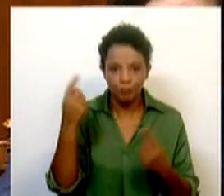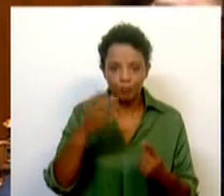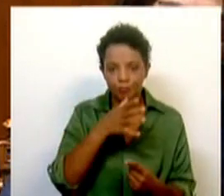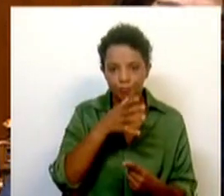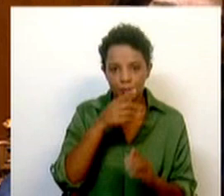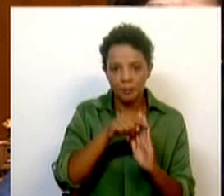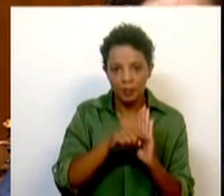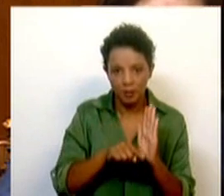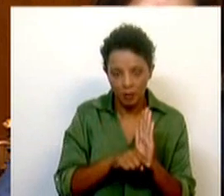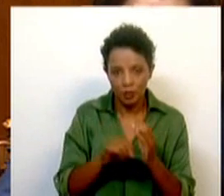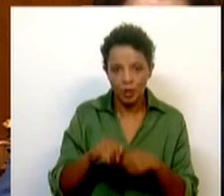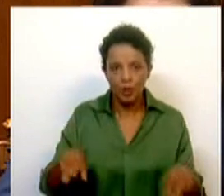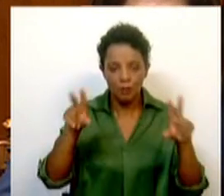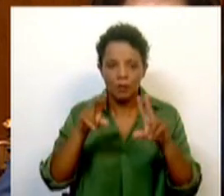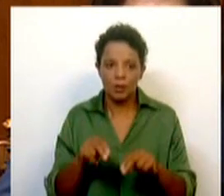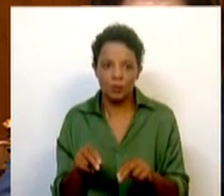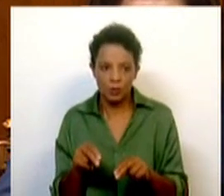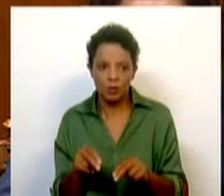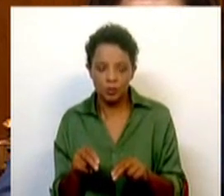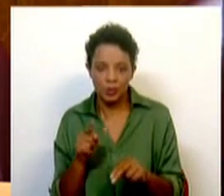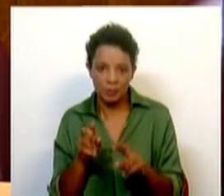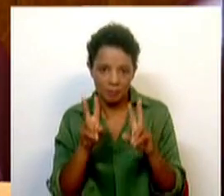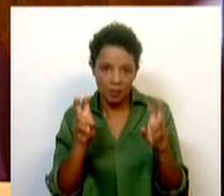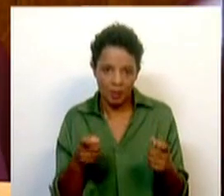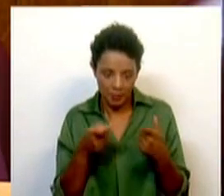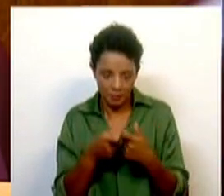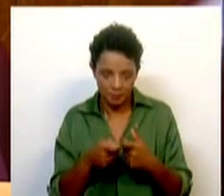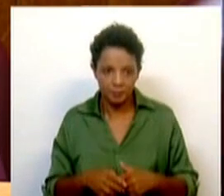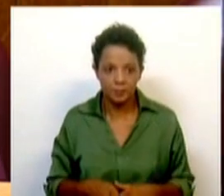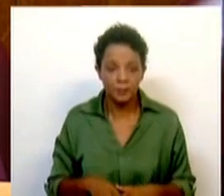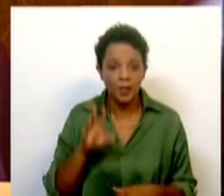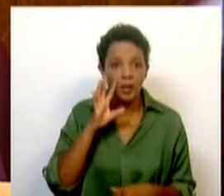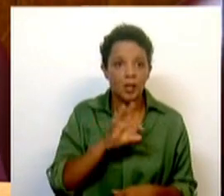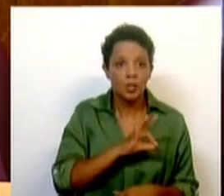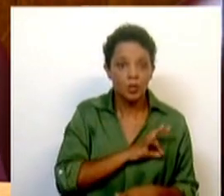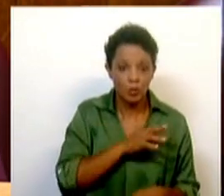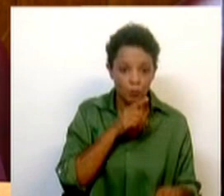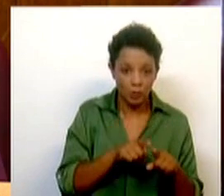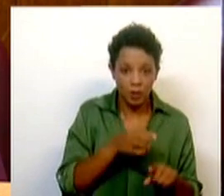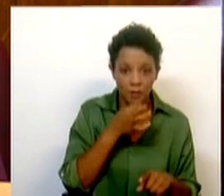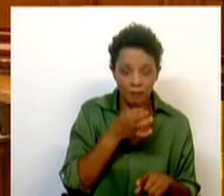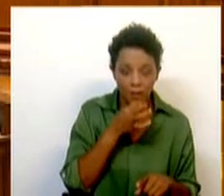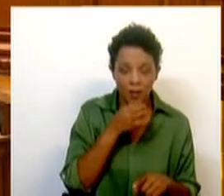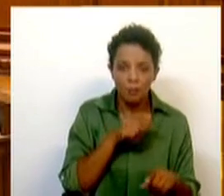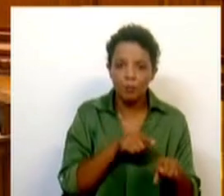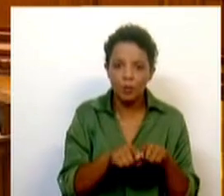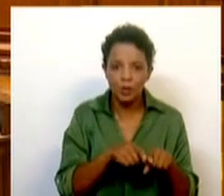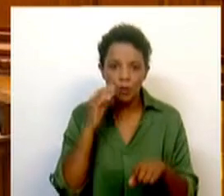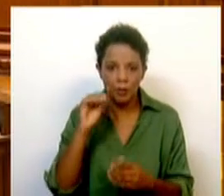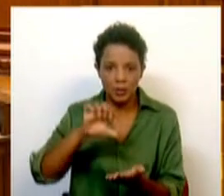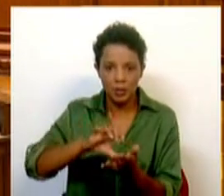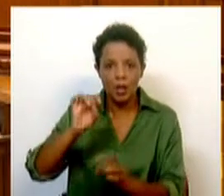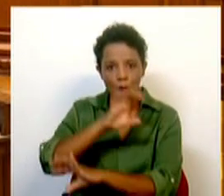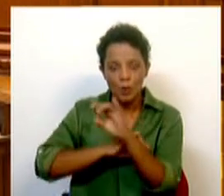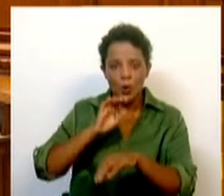de medidas muito inovadoras nessa matéria. A senhora do Estado refere-se à política do BCE de aumento das taxas de